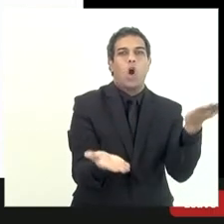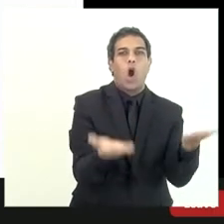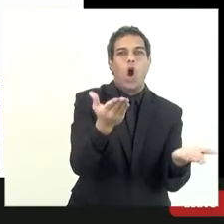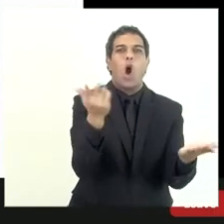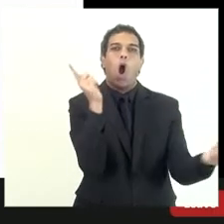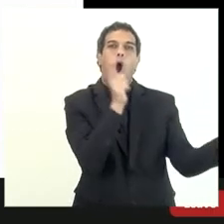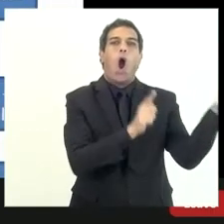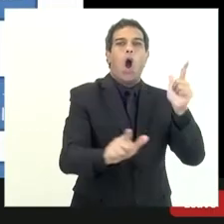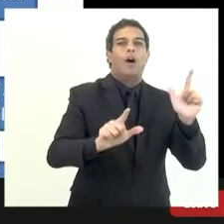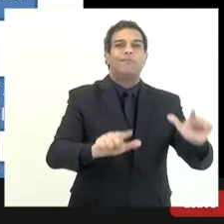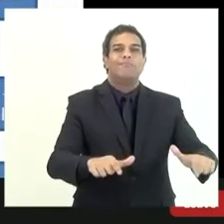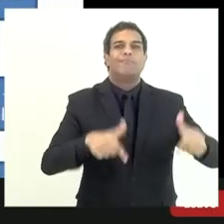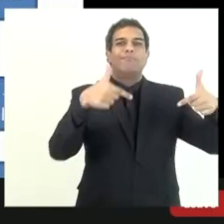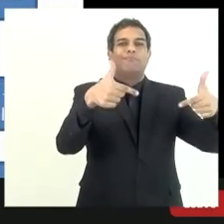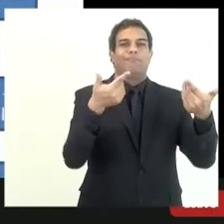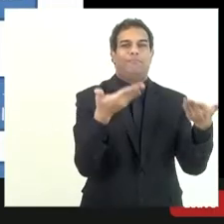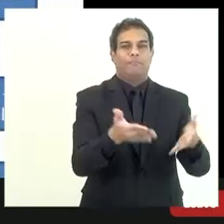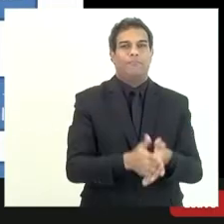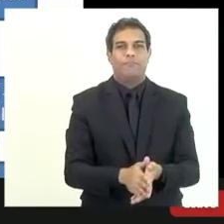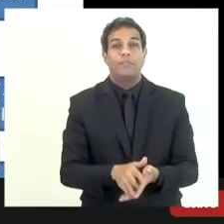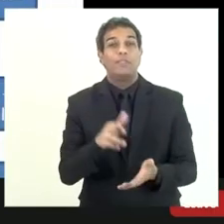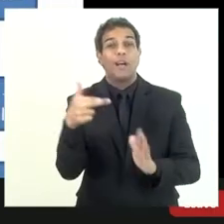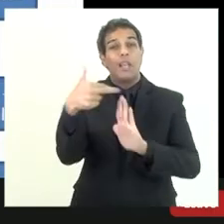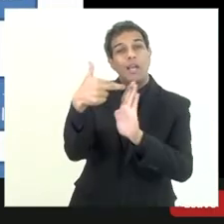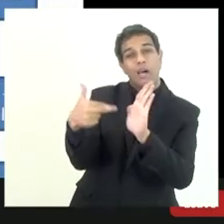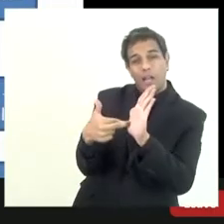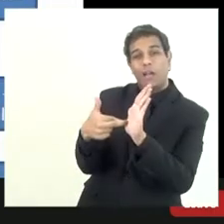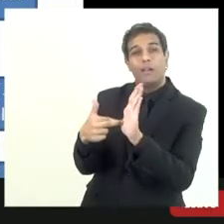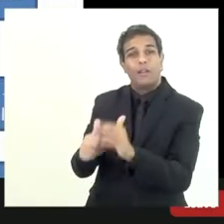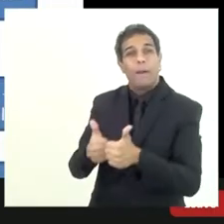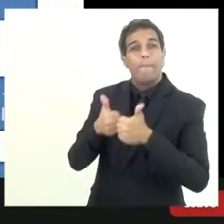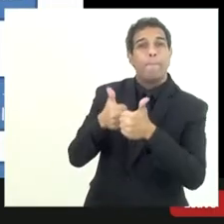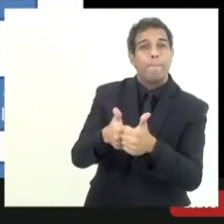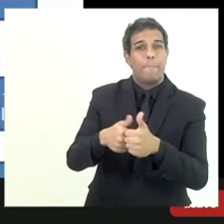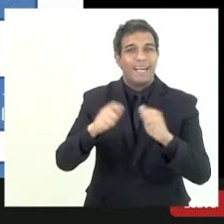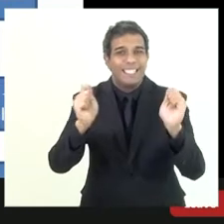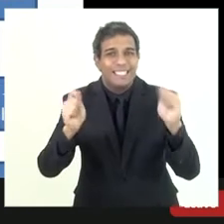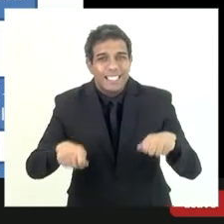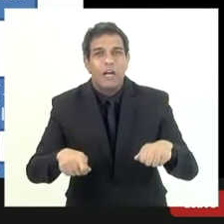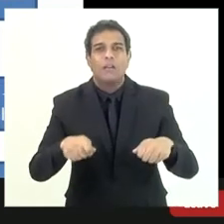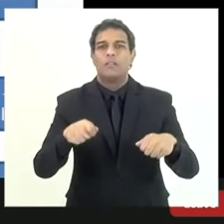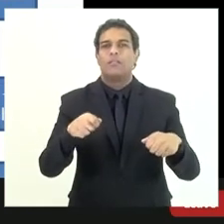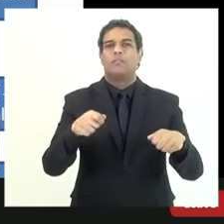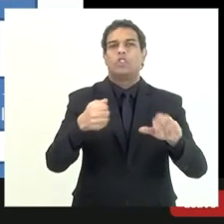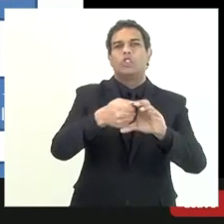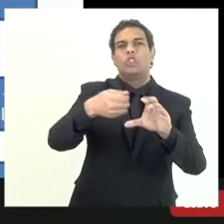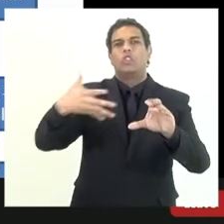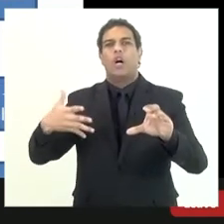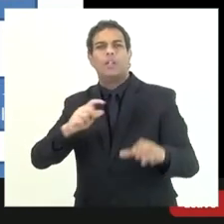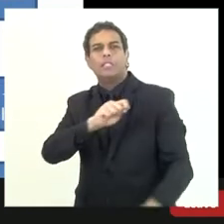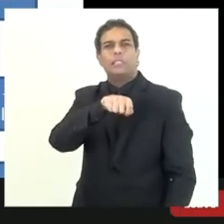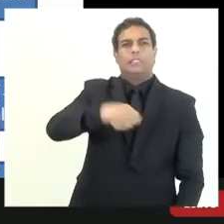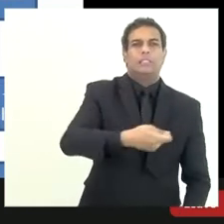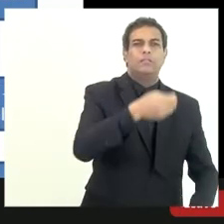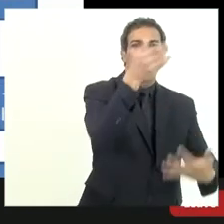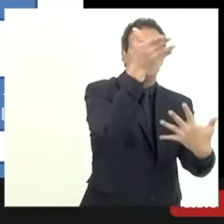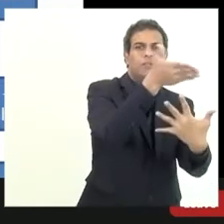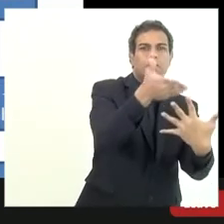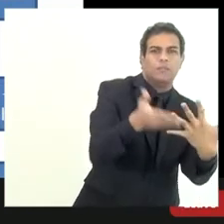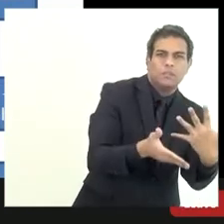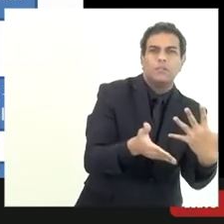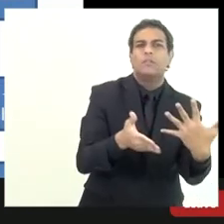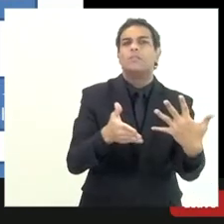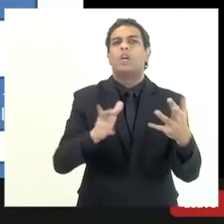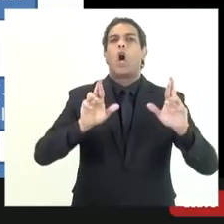considerando como ativo então o que a norma ela preconiza né eu posso classificar o crédito de acordo com a